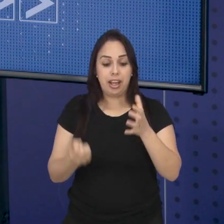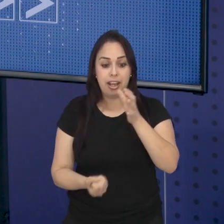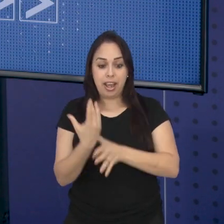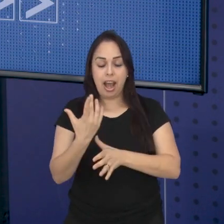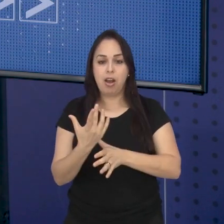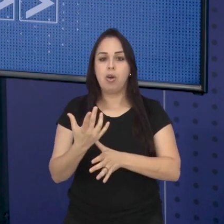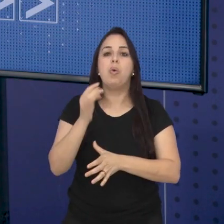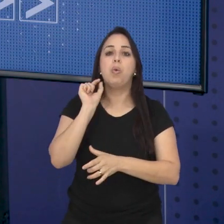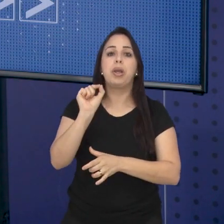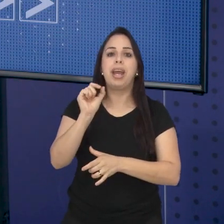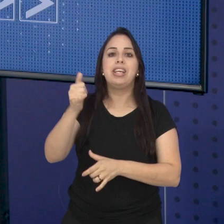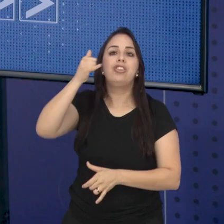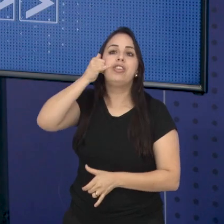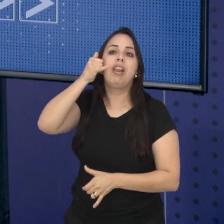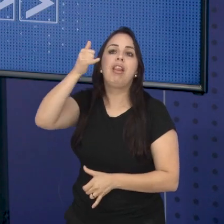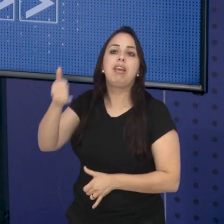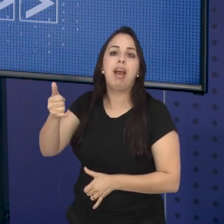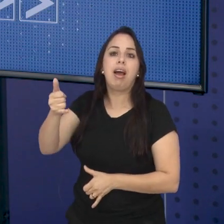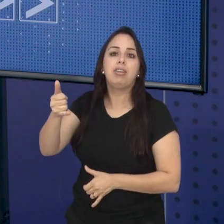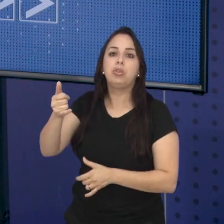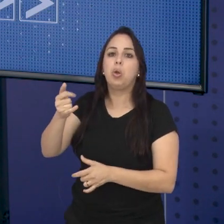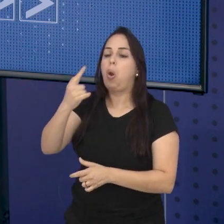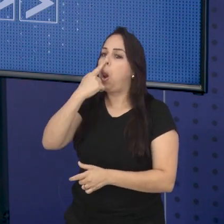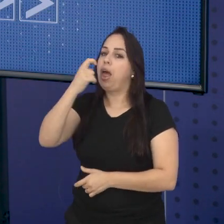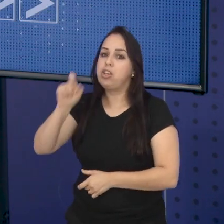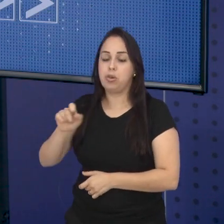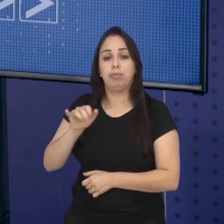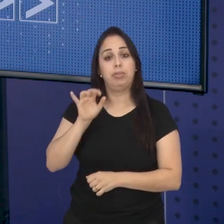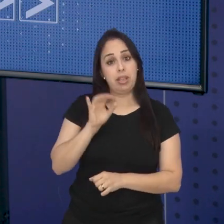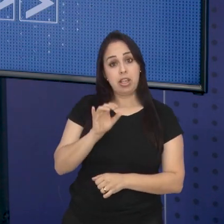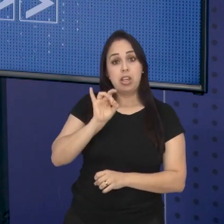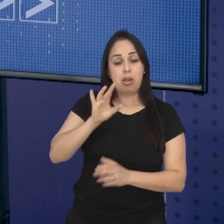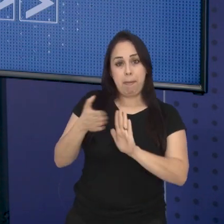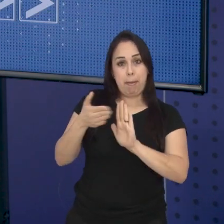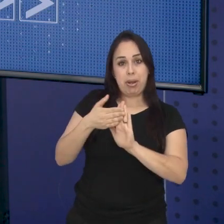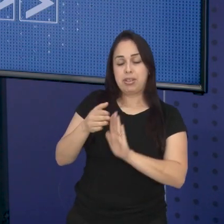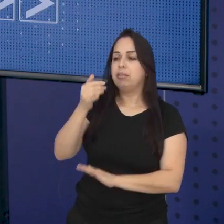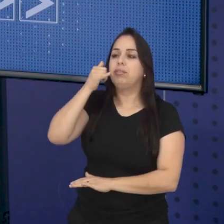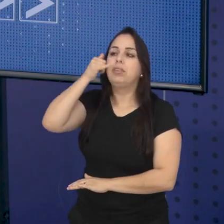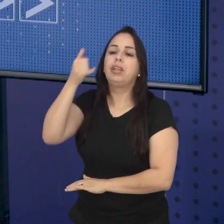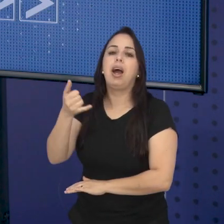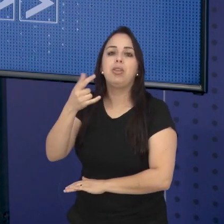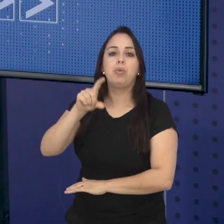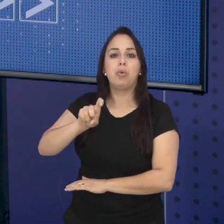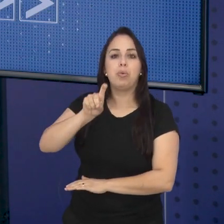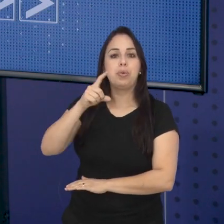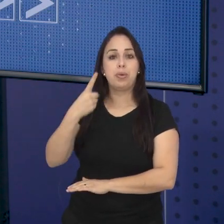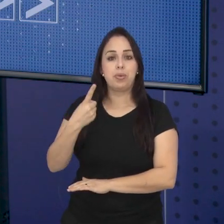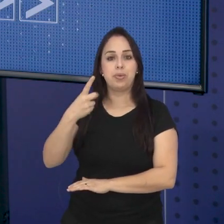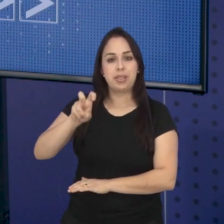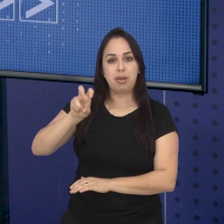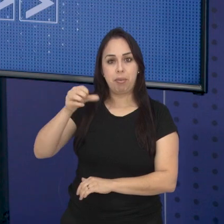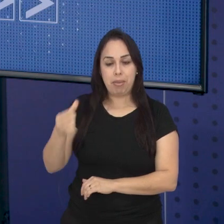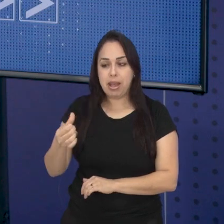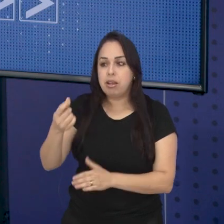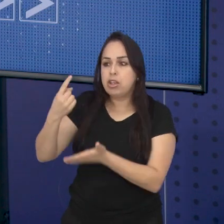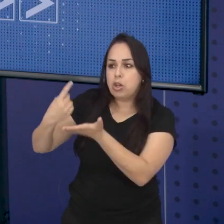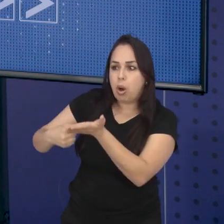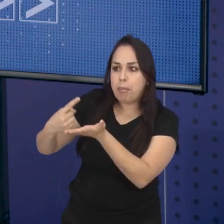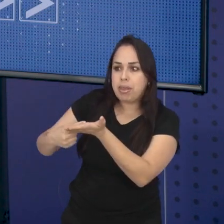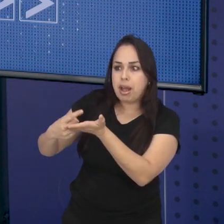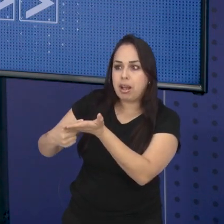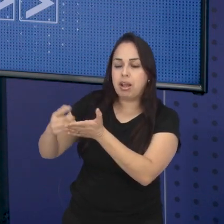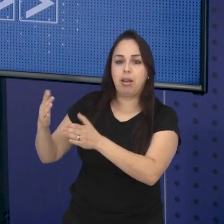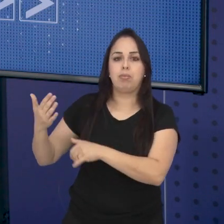implantar aqui no município o Disque PEV. Qual é a proposta? Bastaria ligar para a Central 156 da Prefeitura